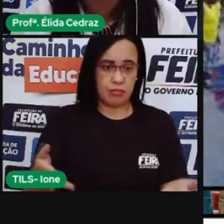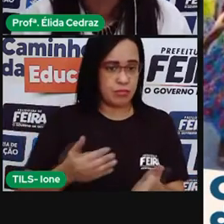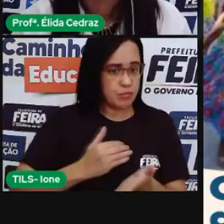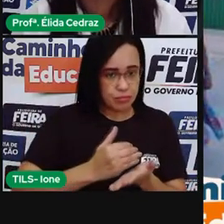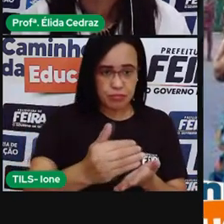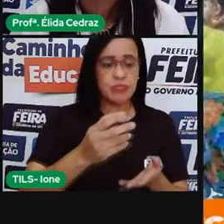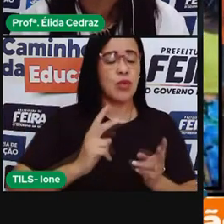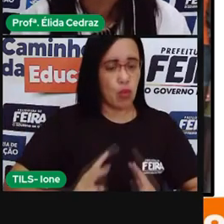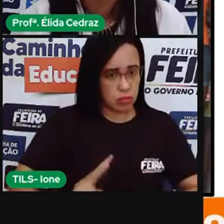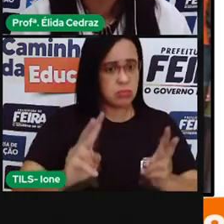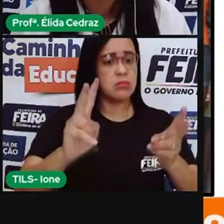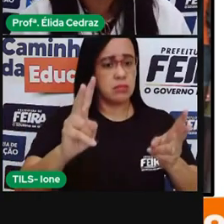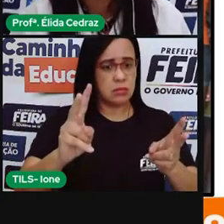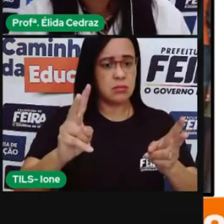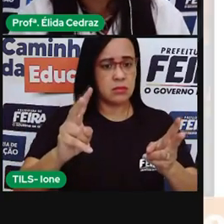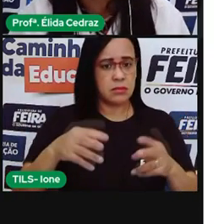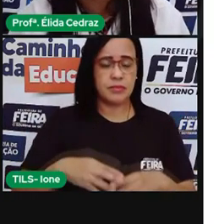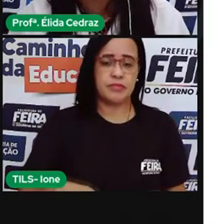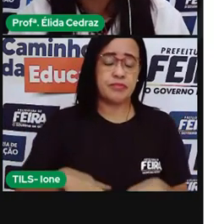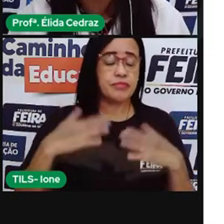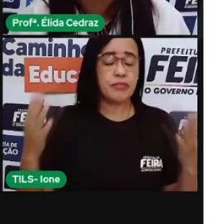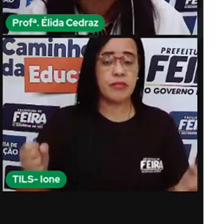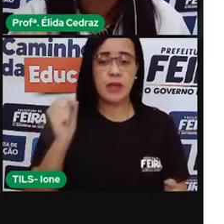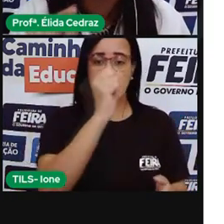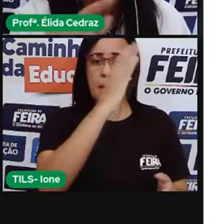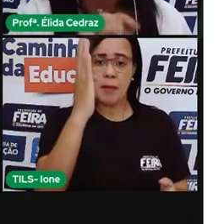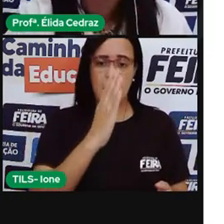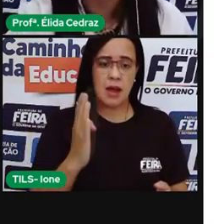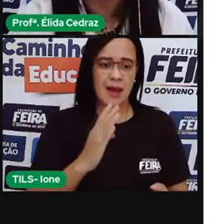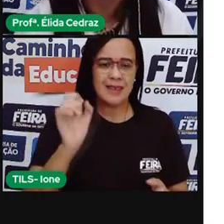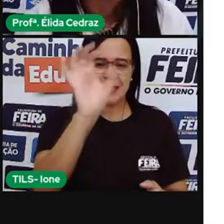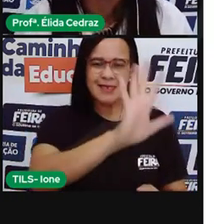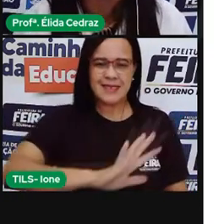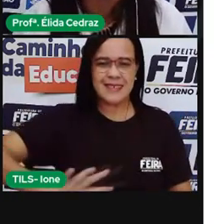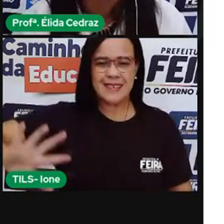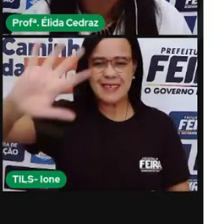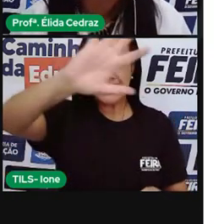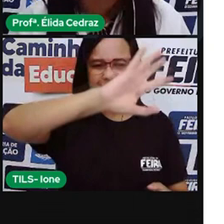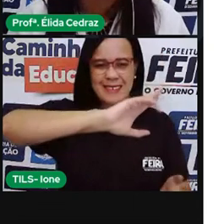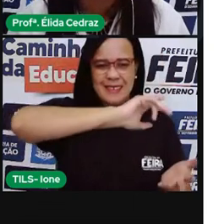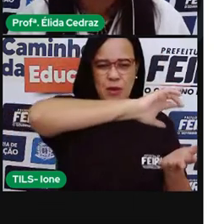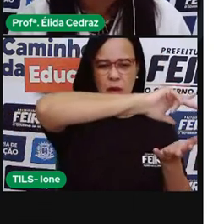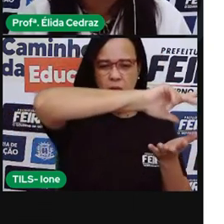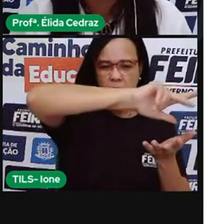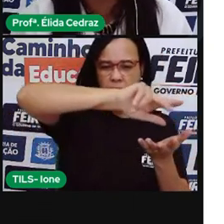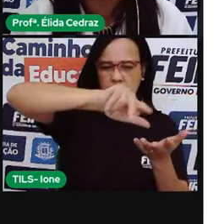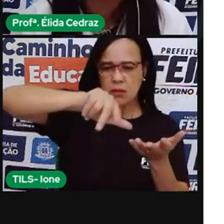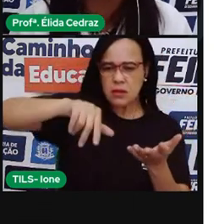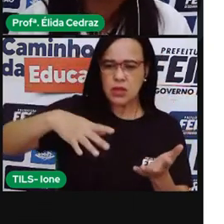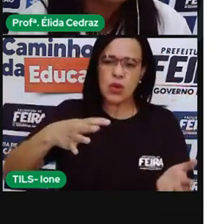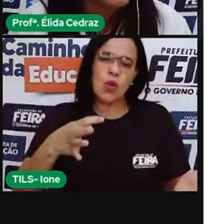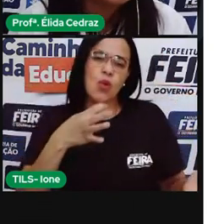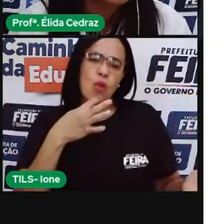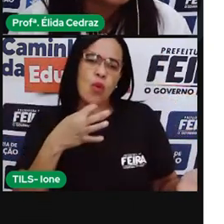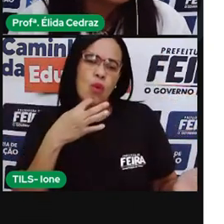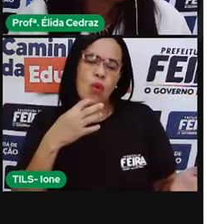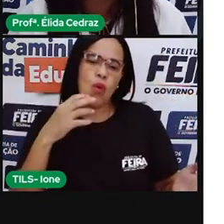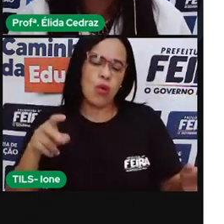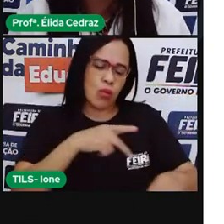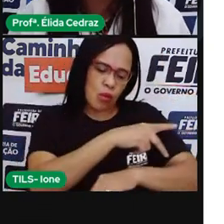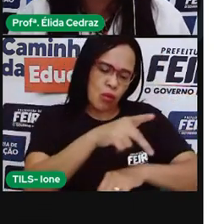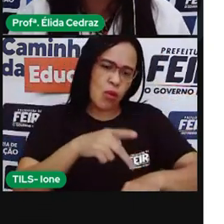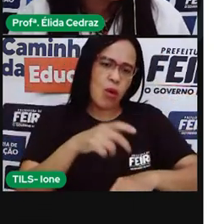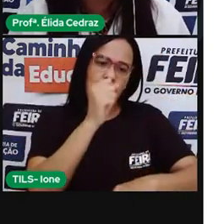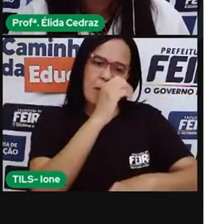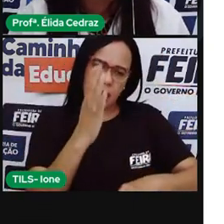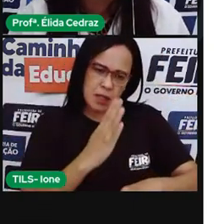O Brasil e a sua diversidade. Conhecendo o Brasil. Você já teve vontade de ir